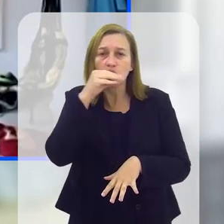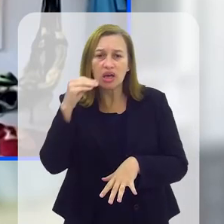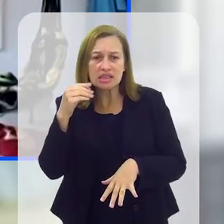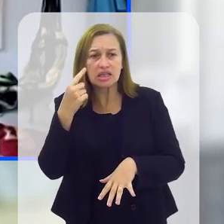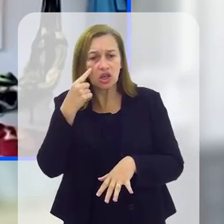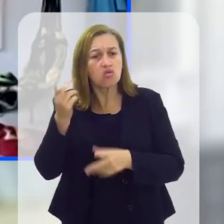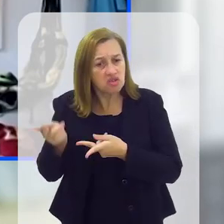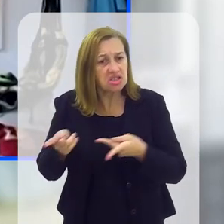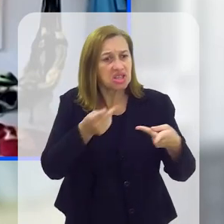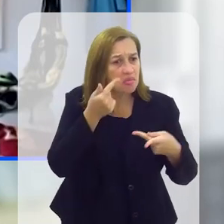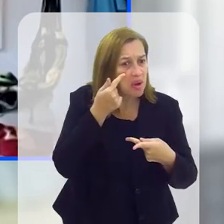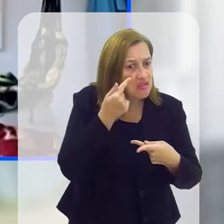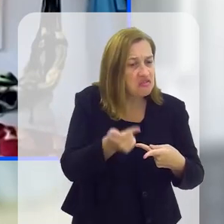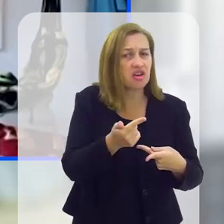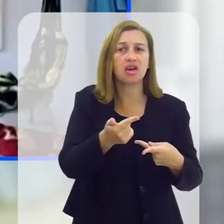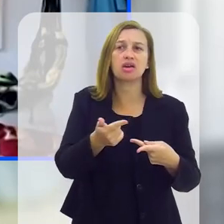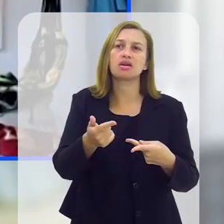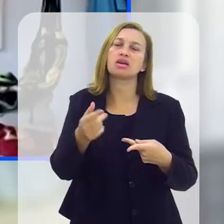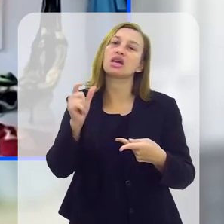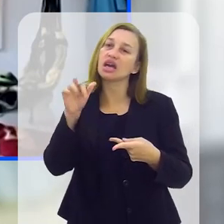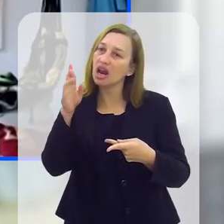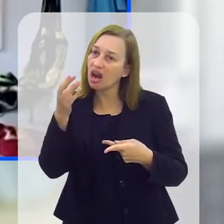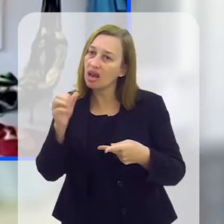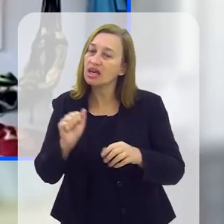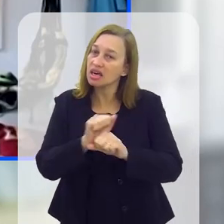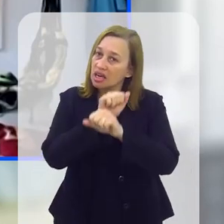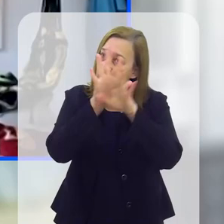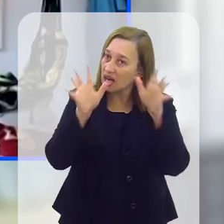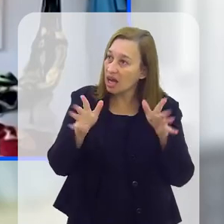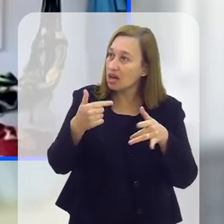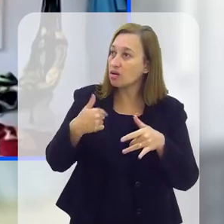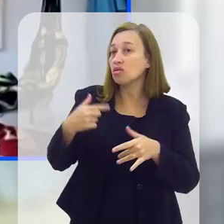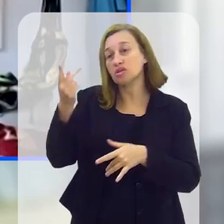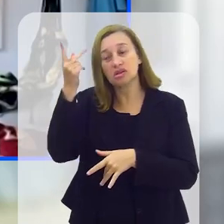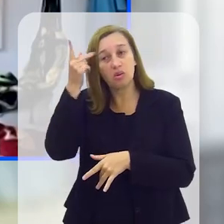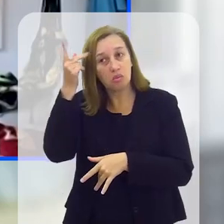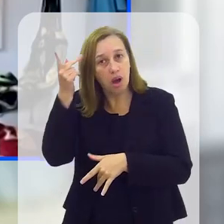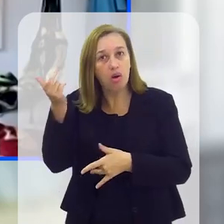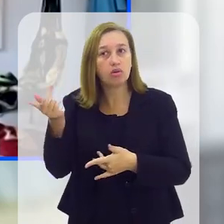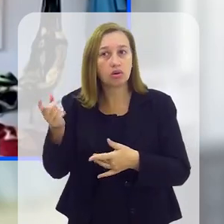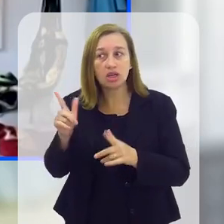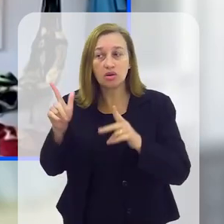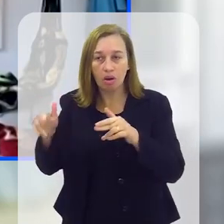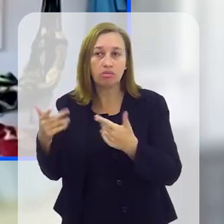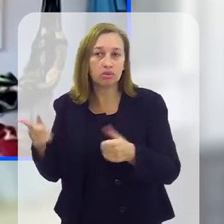conhecer. E, claro, como São Paulo, caí do cavalo.